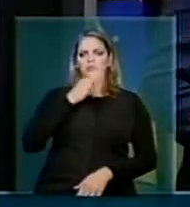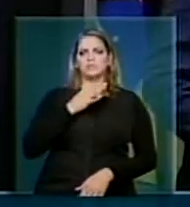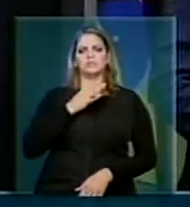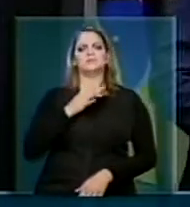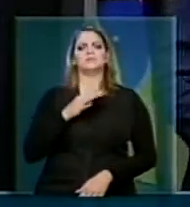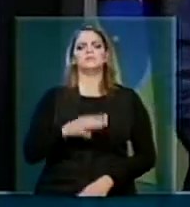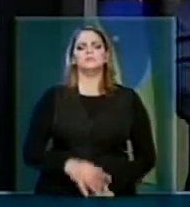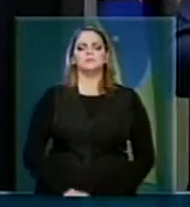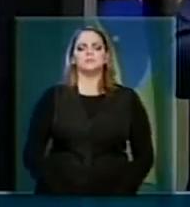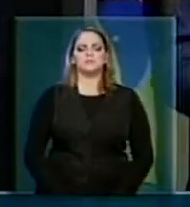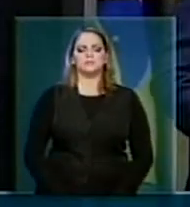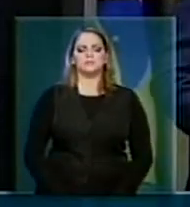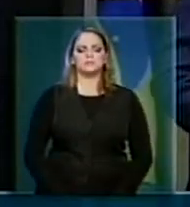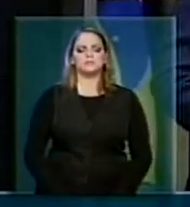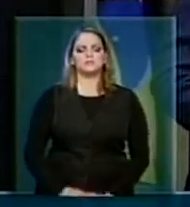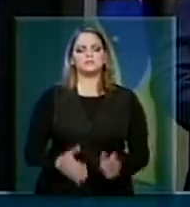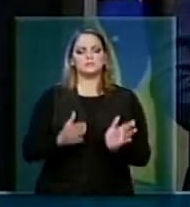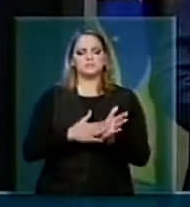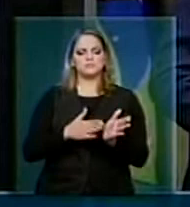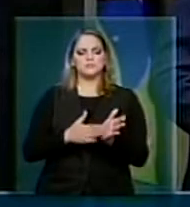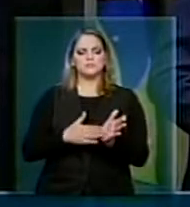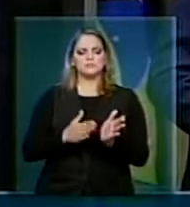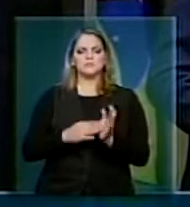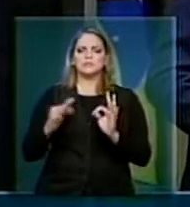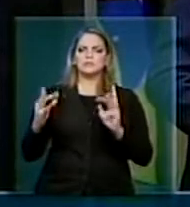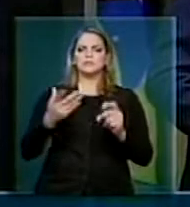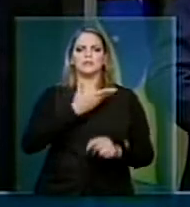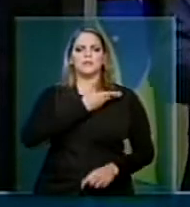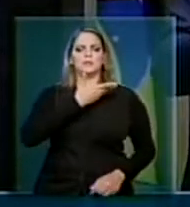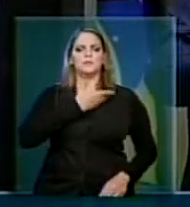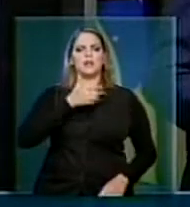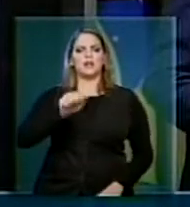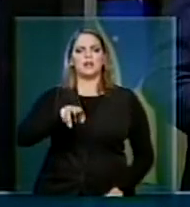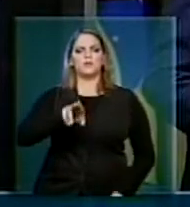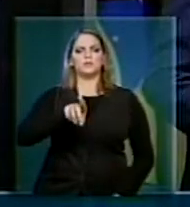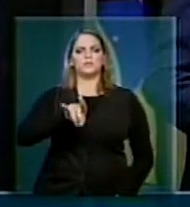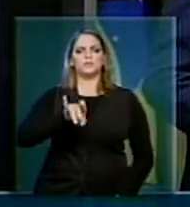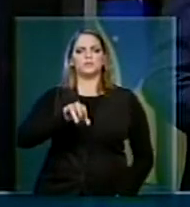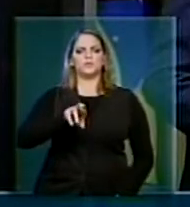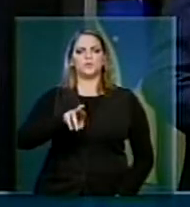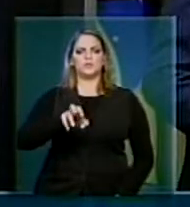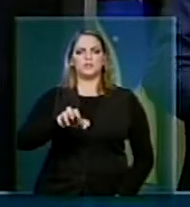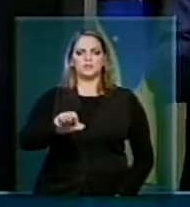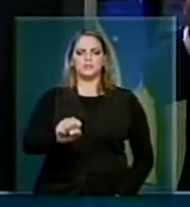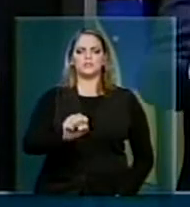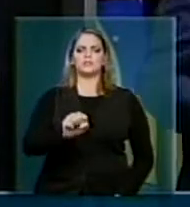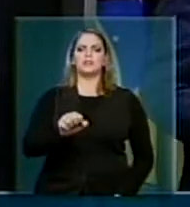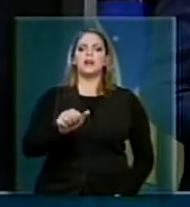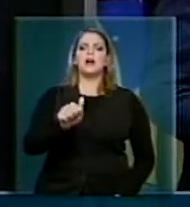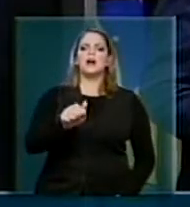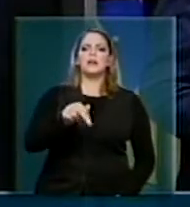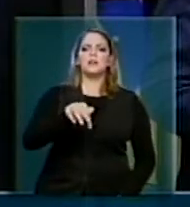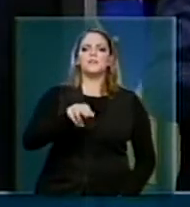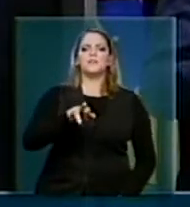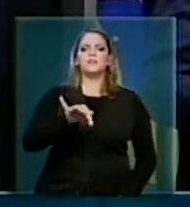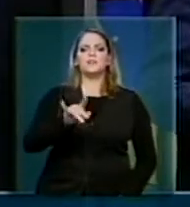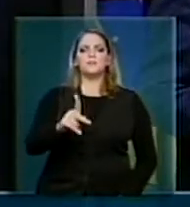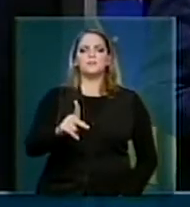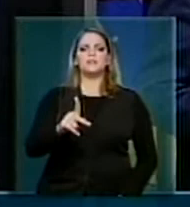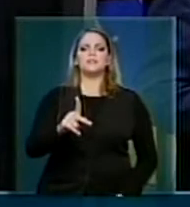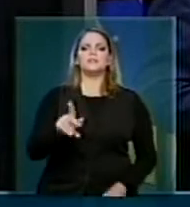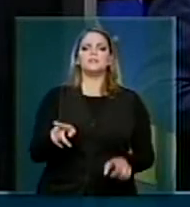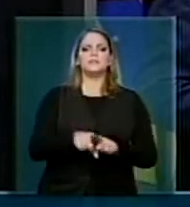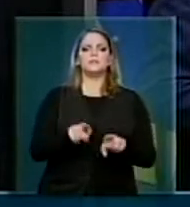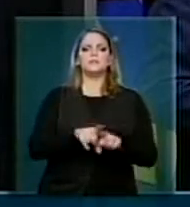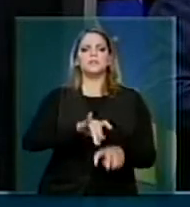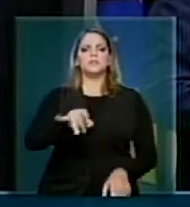superávit. Então, está de parabéns todos os colegas auditores, está de parabéns a Anfipo. E aqui, Jorge, você que